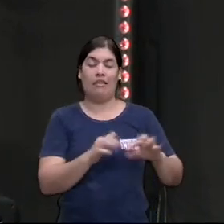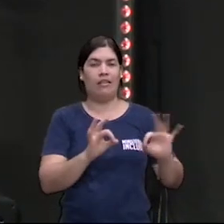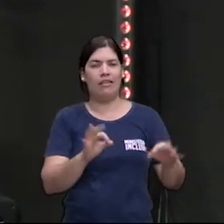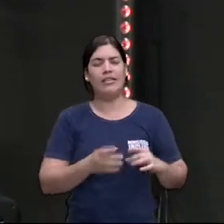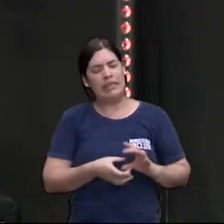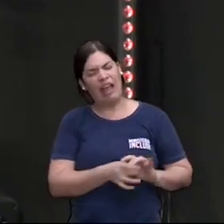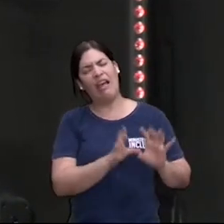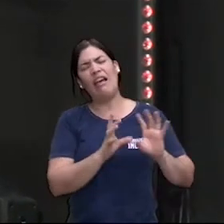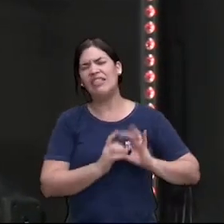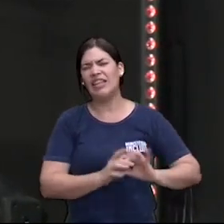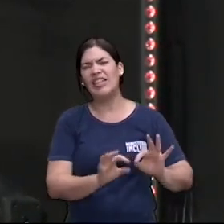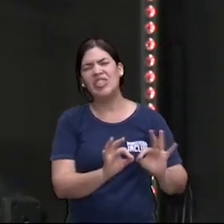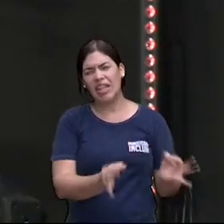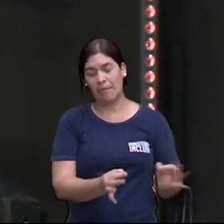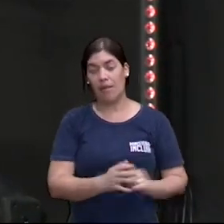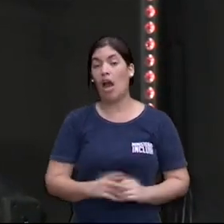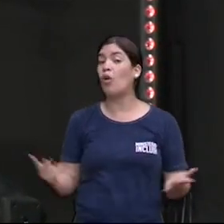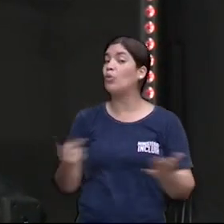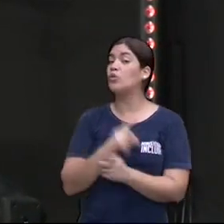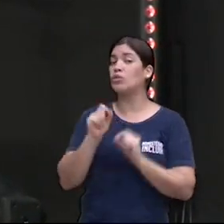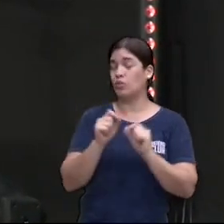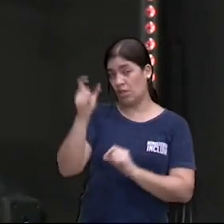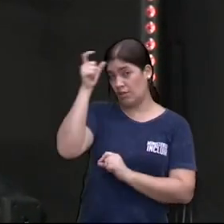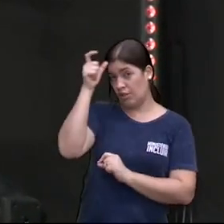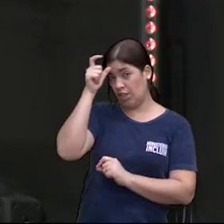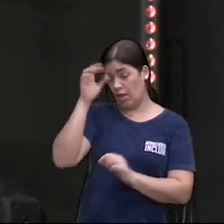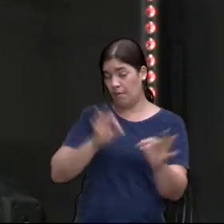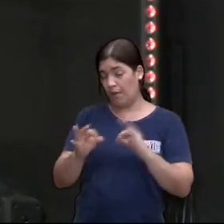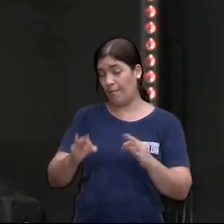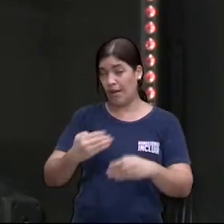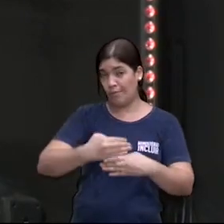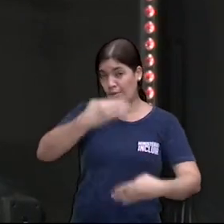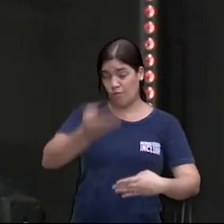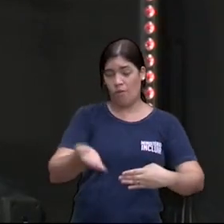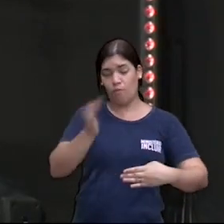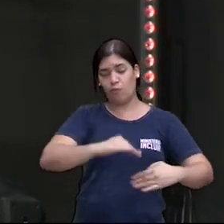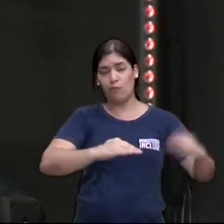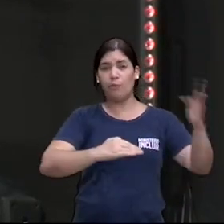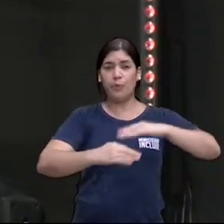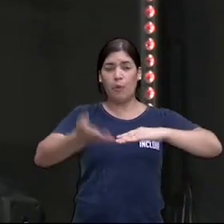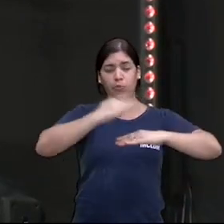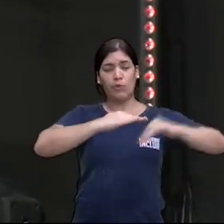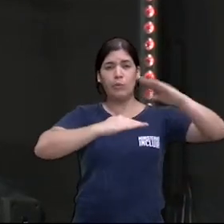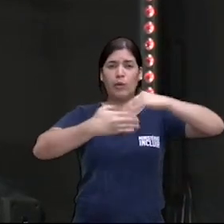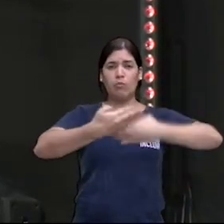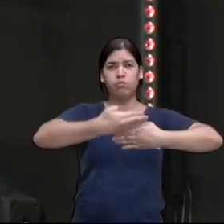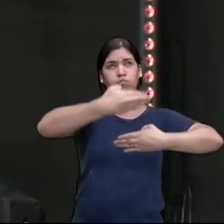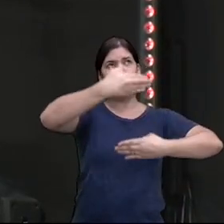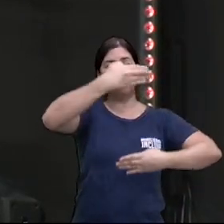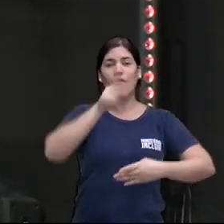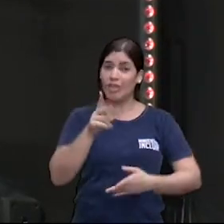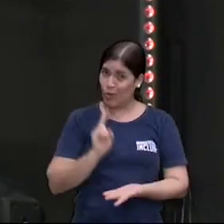Aí o diabo vem e bota um murinho de plaquinha de cimento. Aí você continua pecando. O diabo vem,